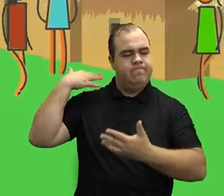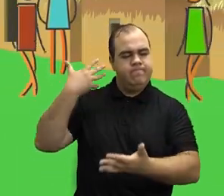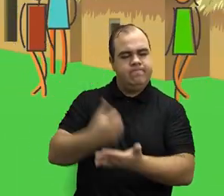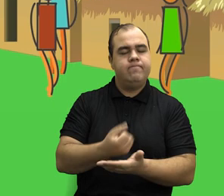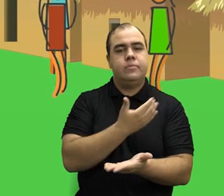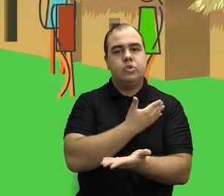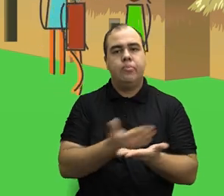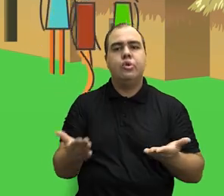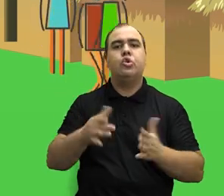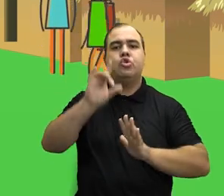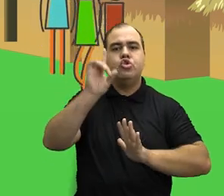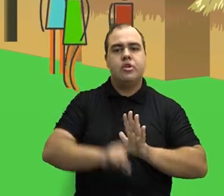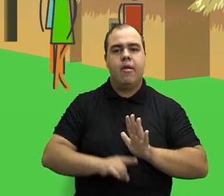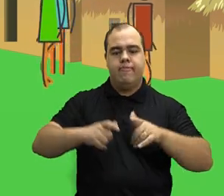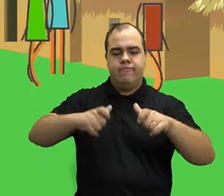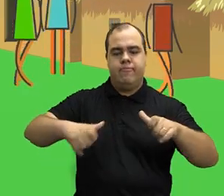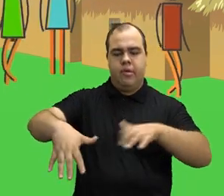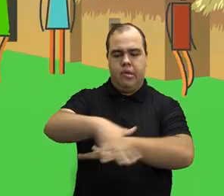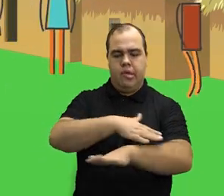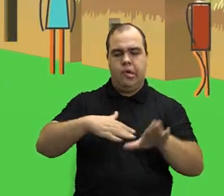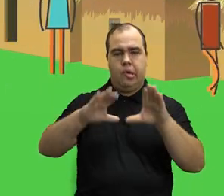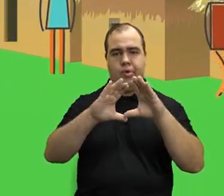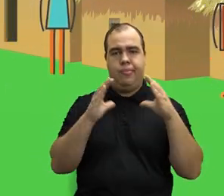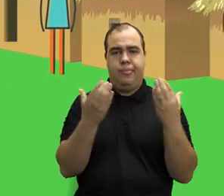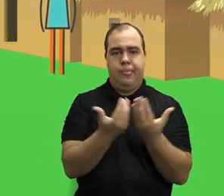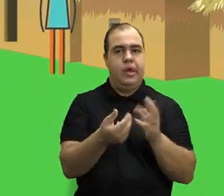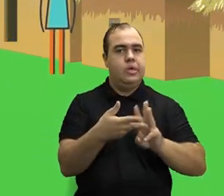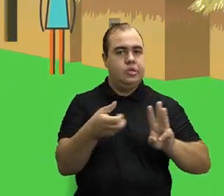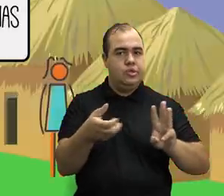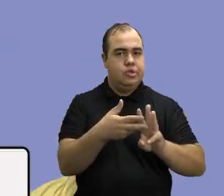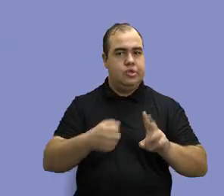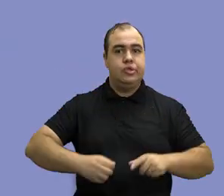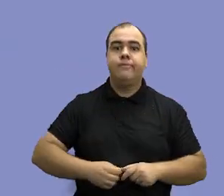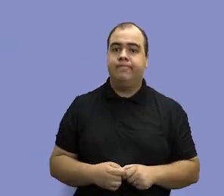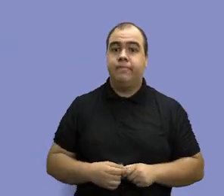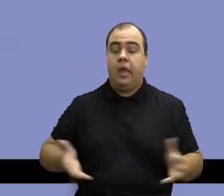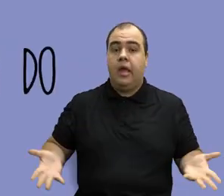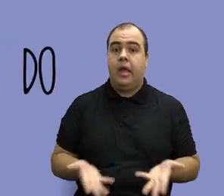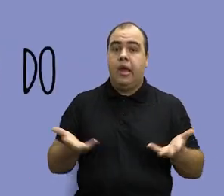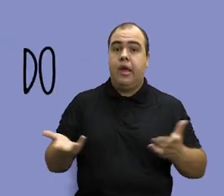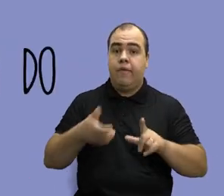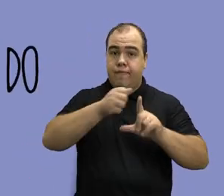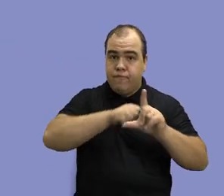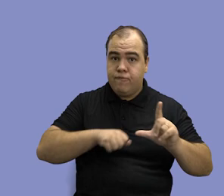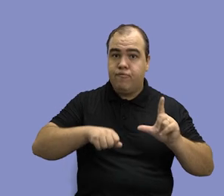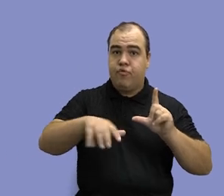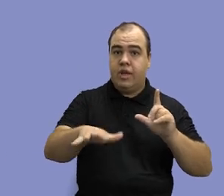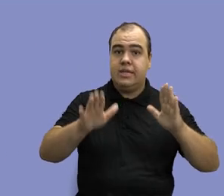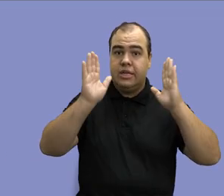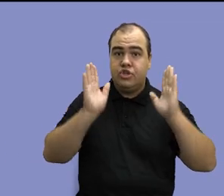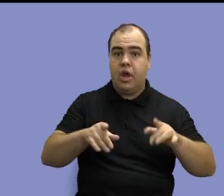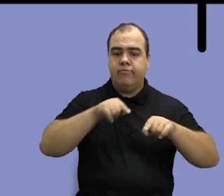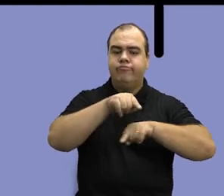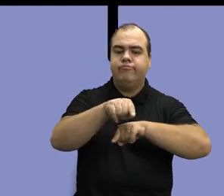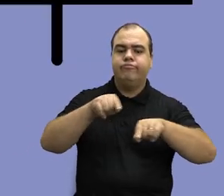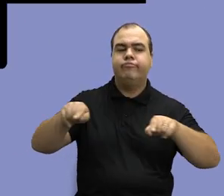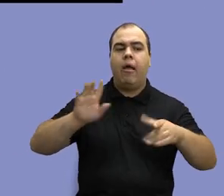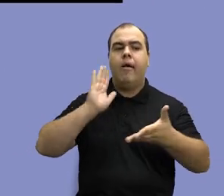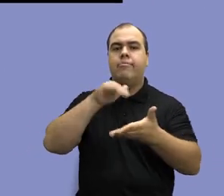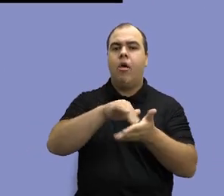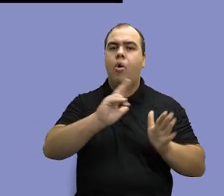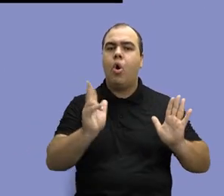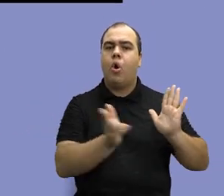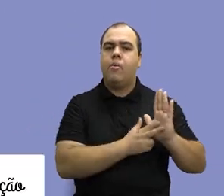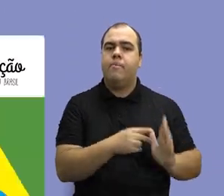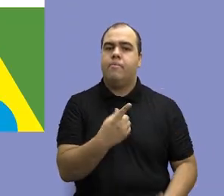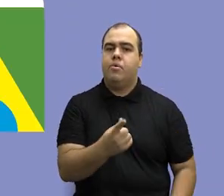inicial sobre os direitos territoriais das comunidades indígenas em âmbito constitucional. A influência da teoria do indigenato se estendeu até o reconhecimento